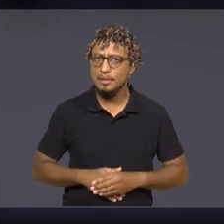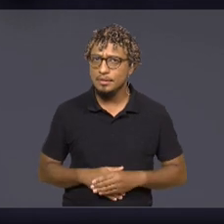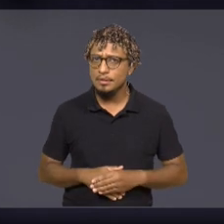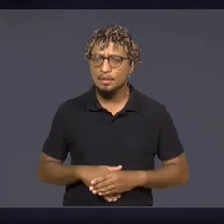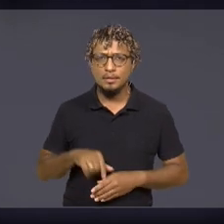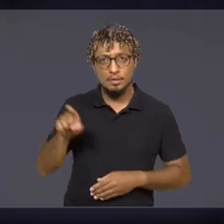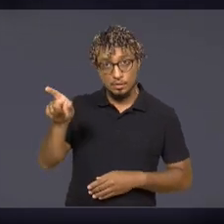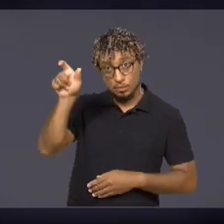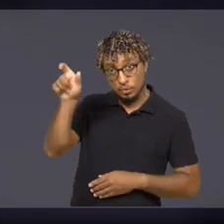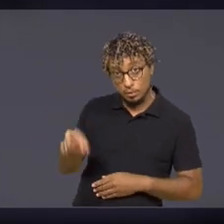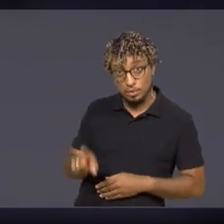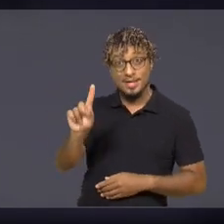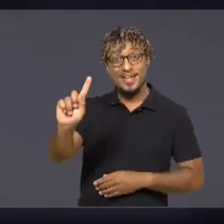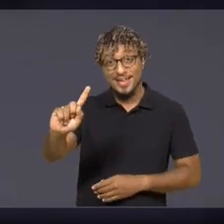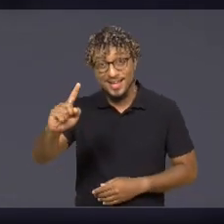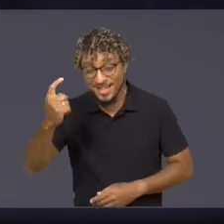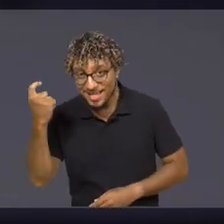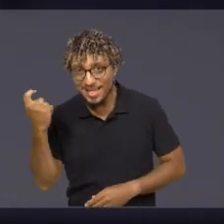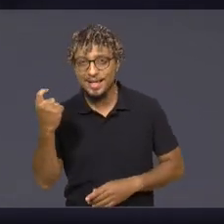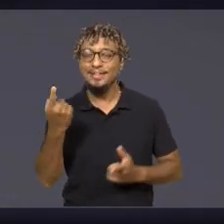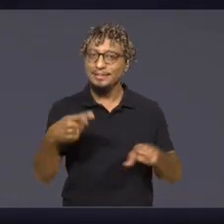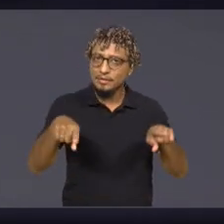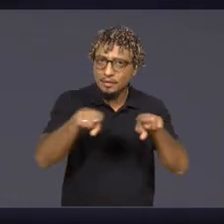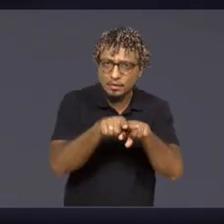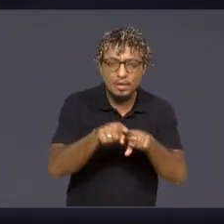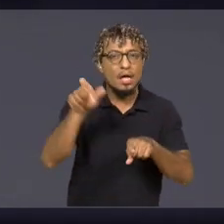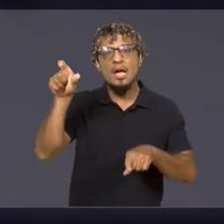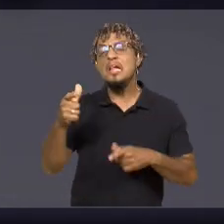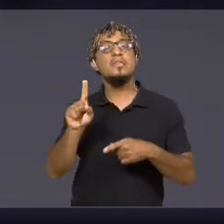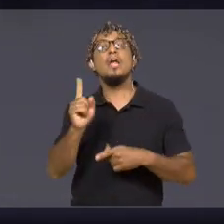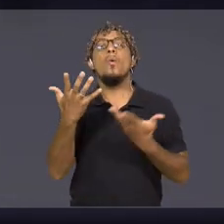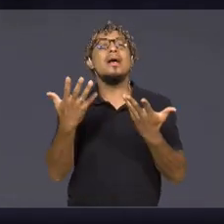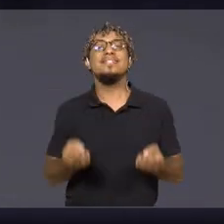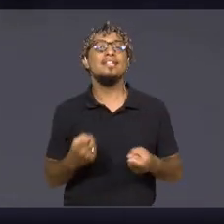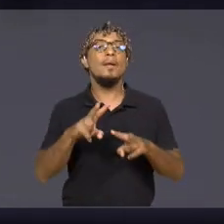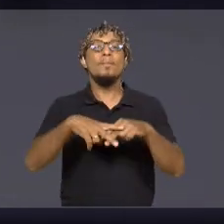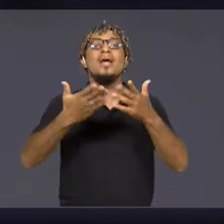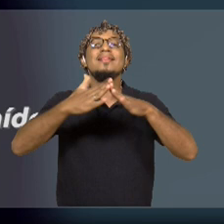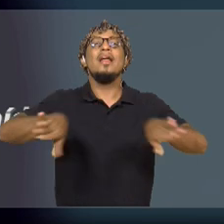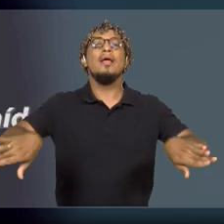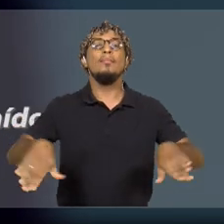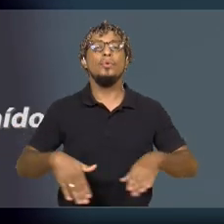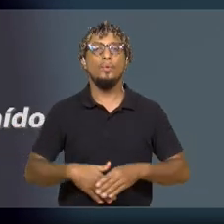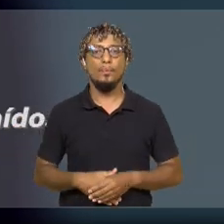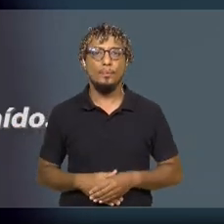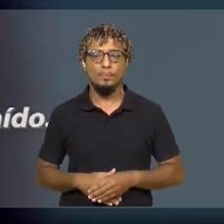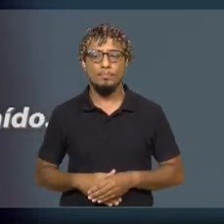o agressor é o ex-companheiro que não aceita o fim do relacionamento.